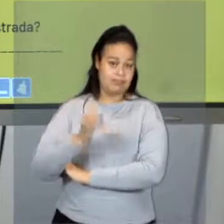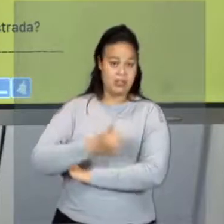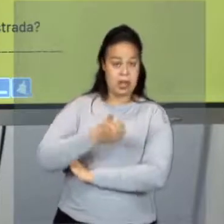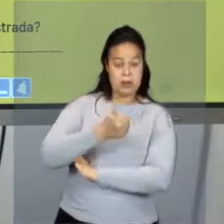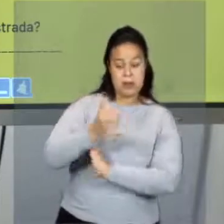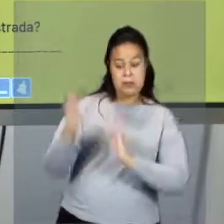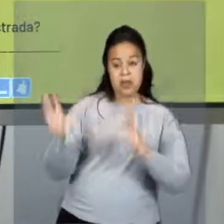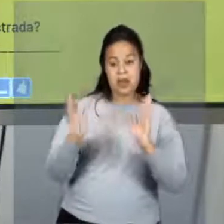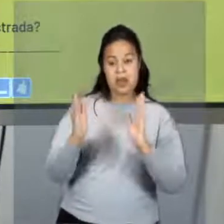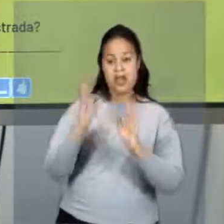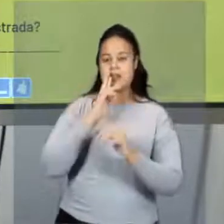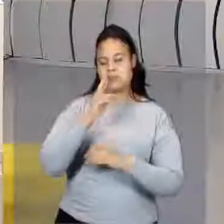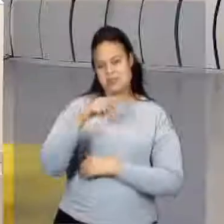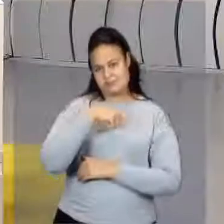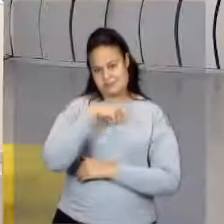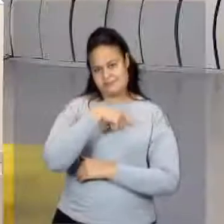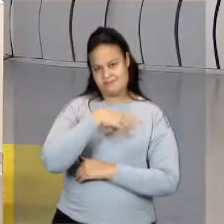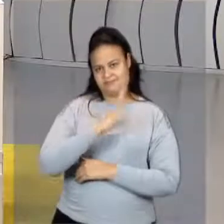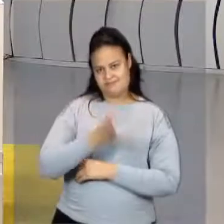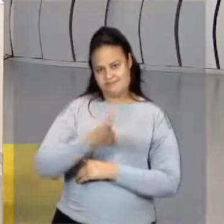parte está respondida.